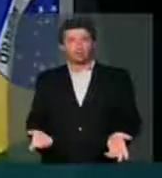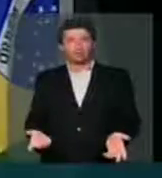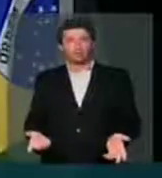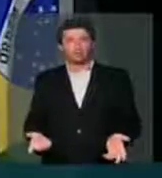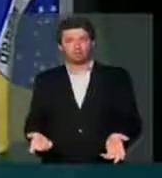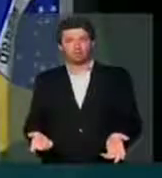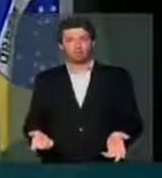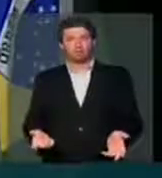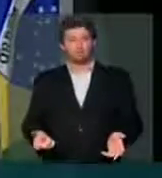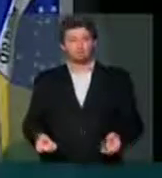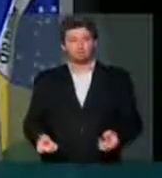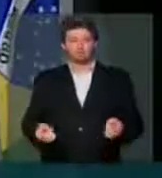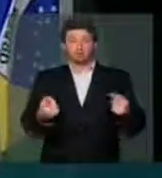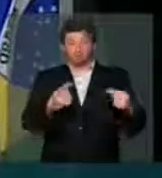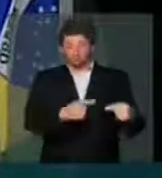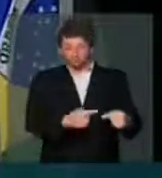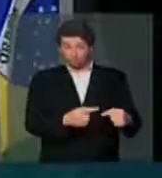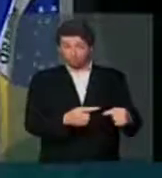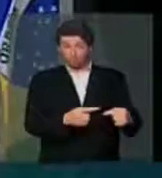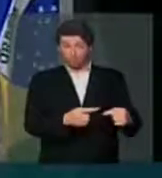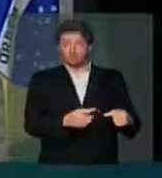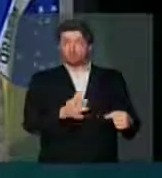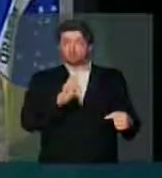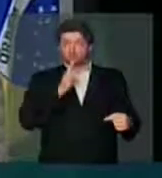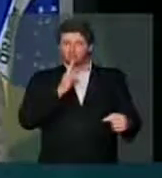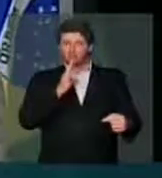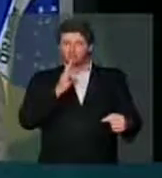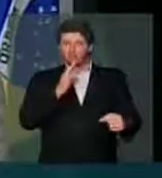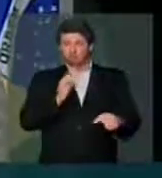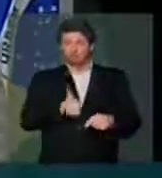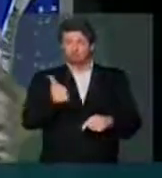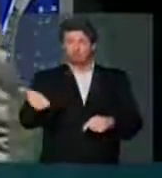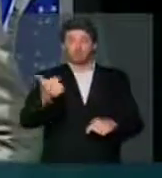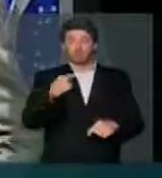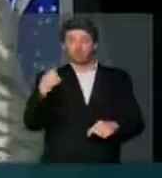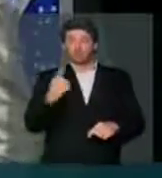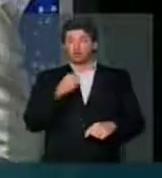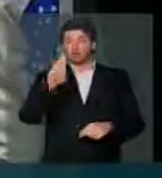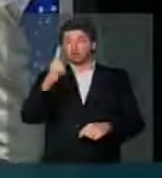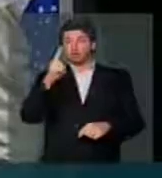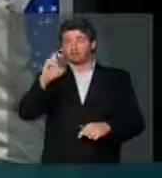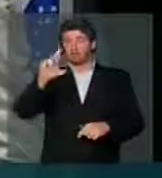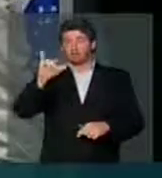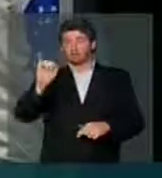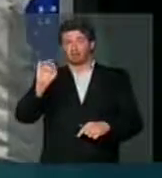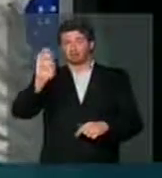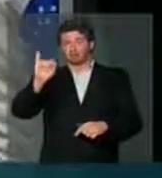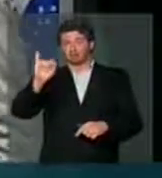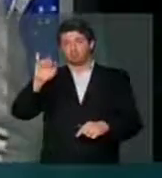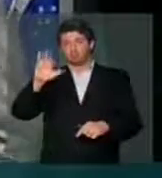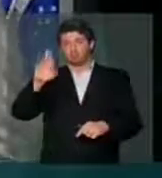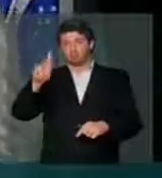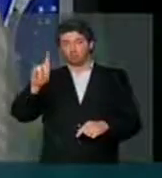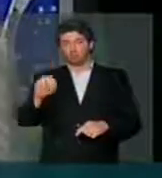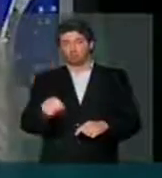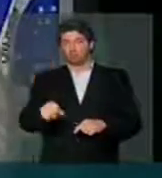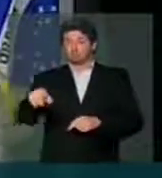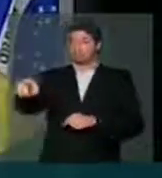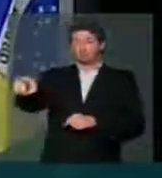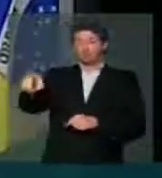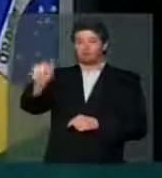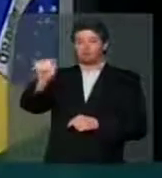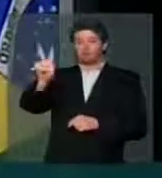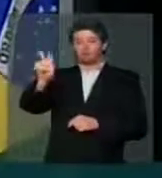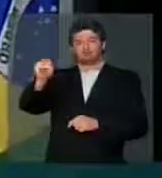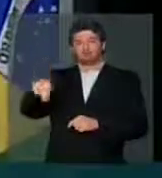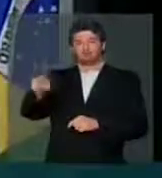a oposição conhece melhor do que nós Hélio Micudo o Ivan Valente está ali